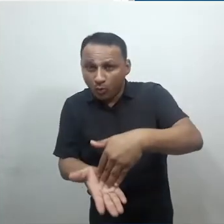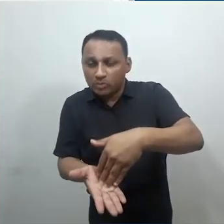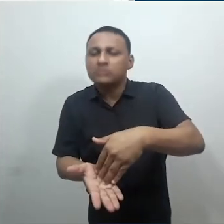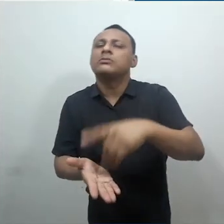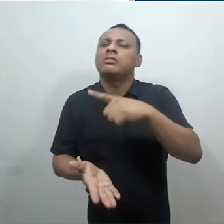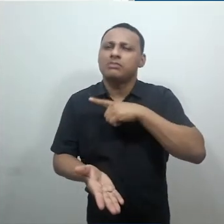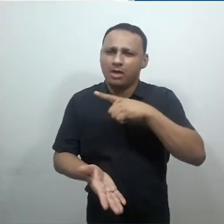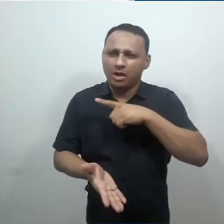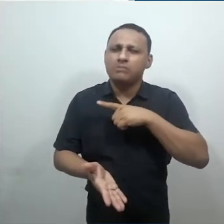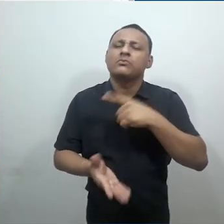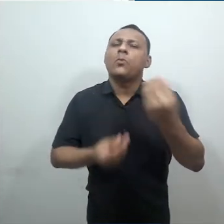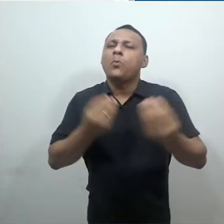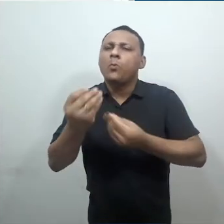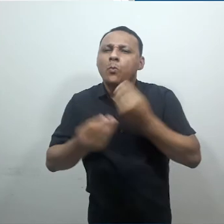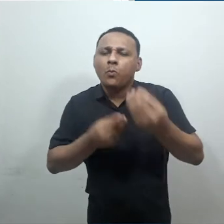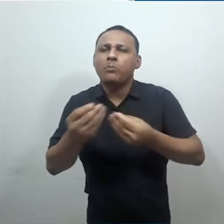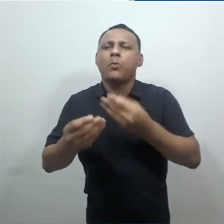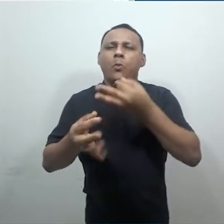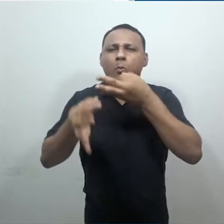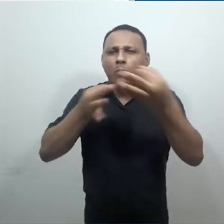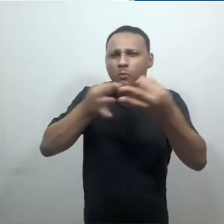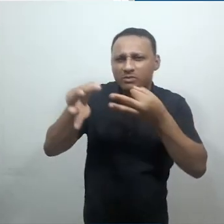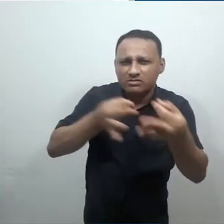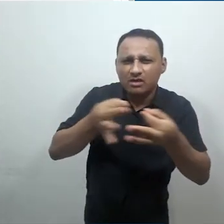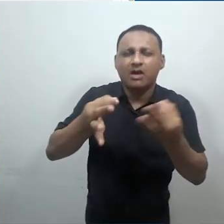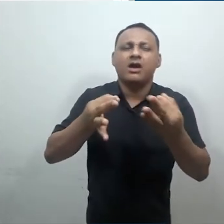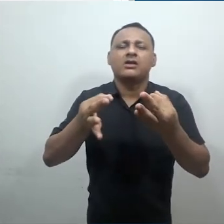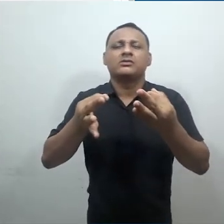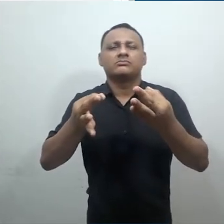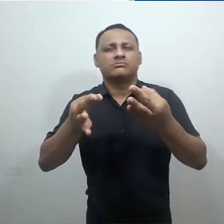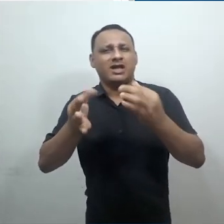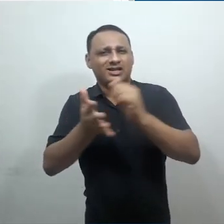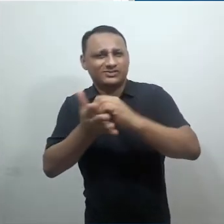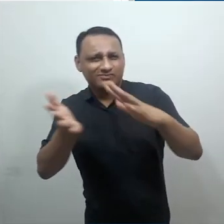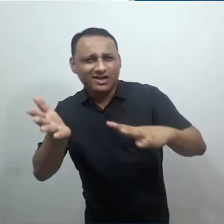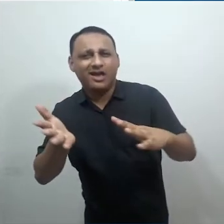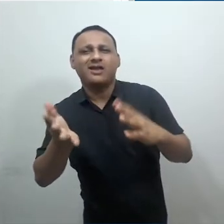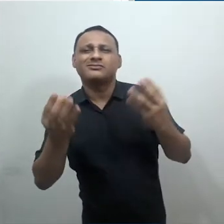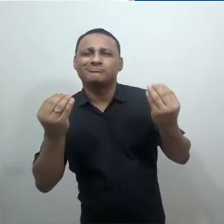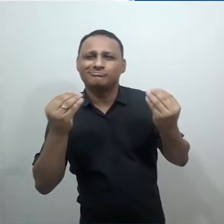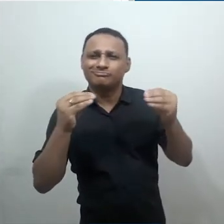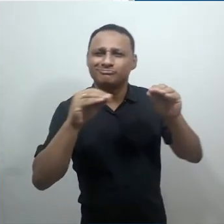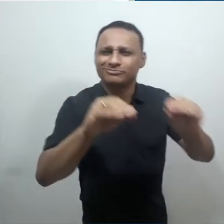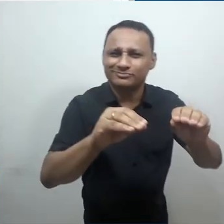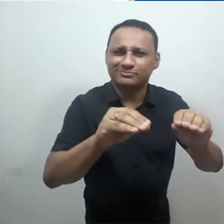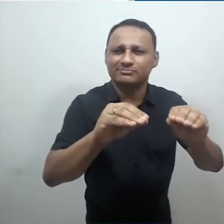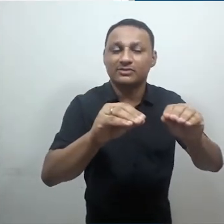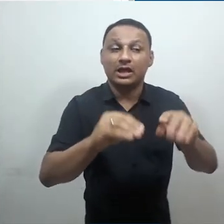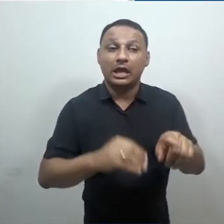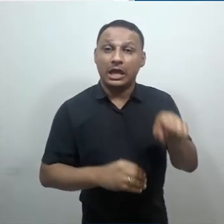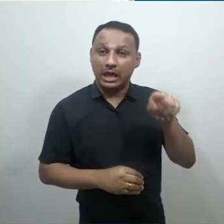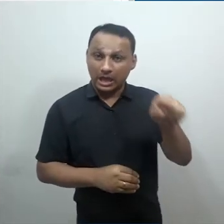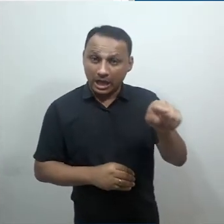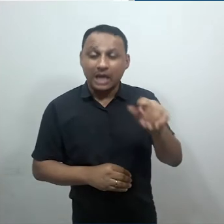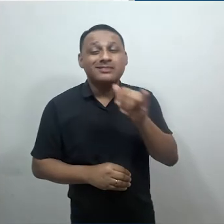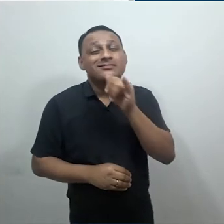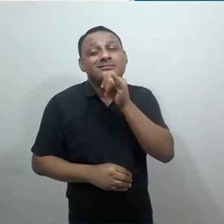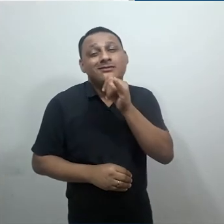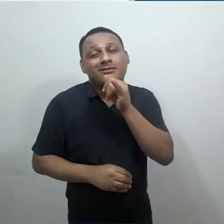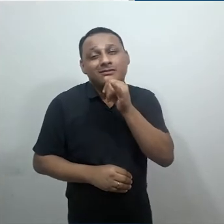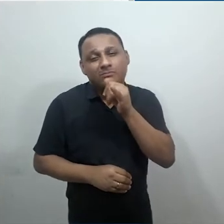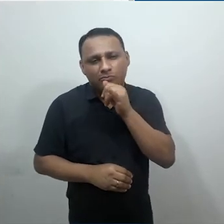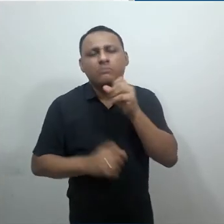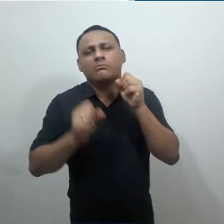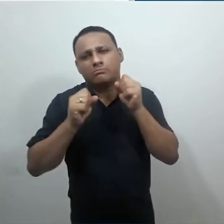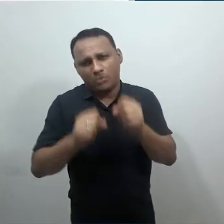sobre o envio de arquivo que será feito. Esta tarefa foi configurada para permitir envios